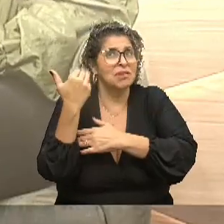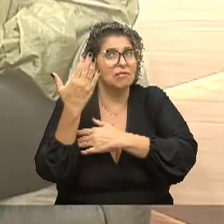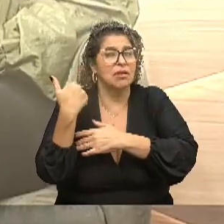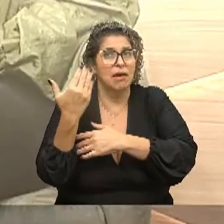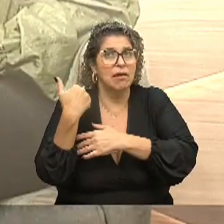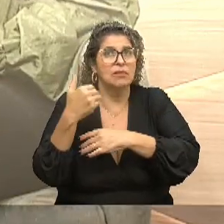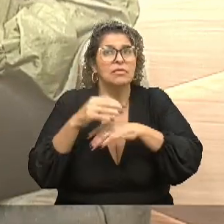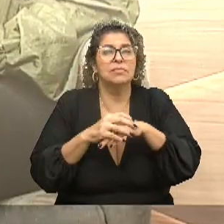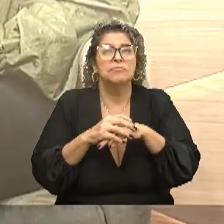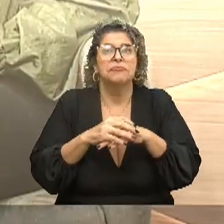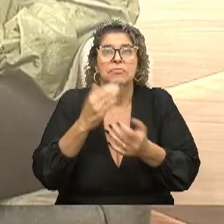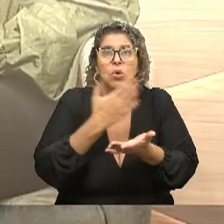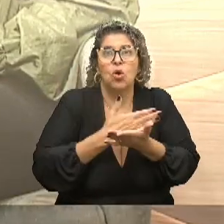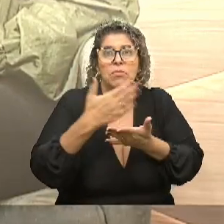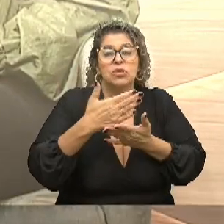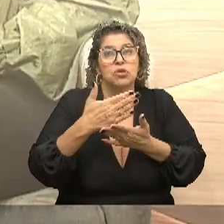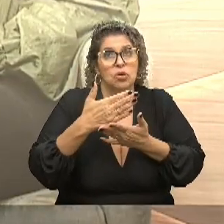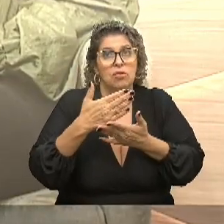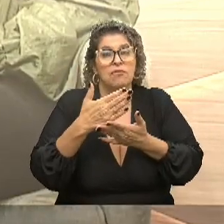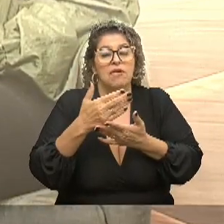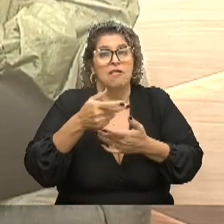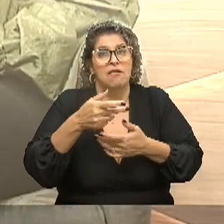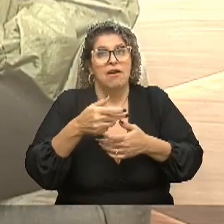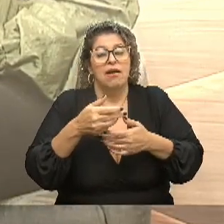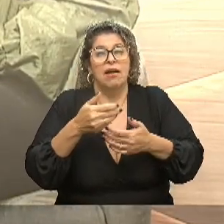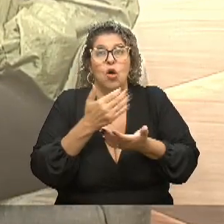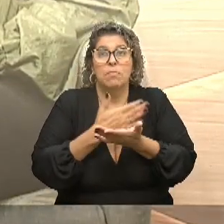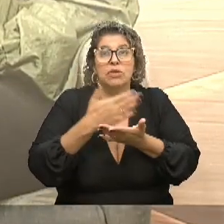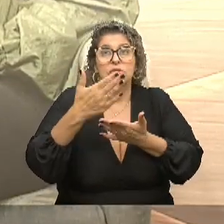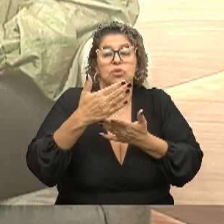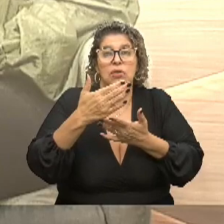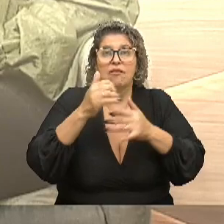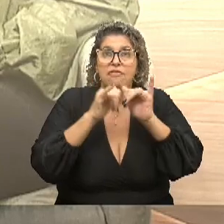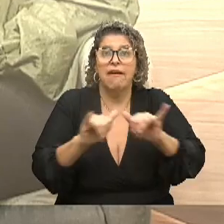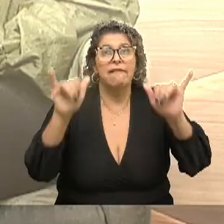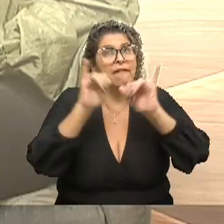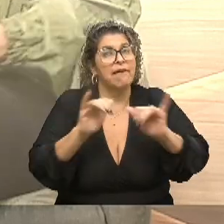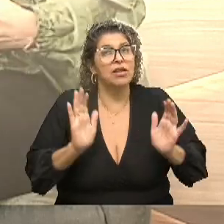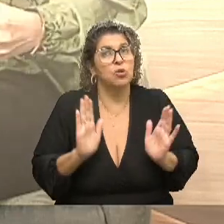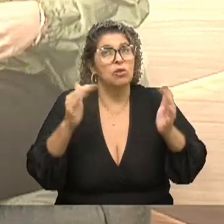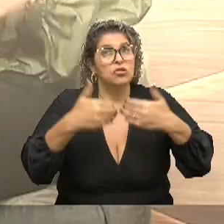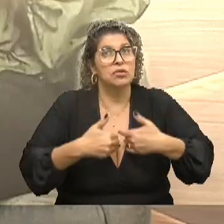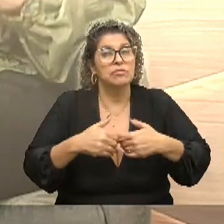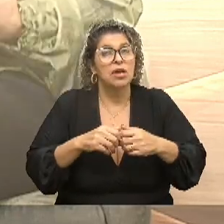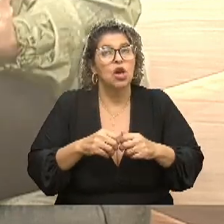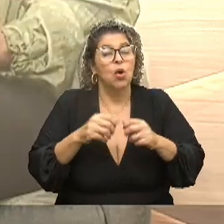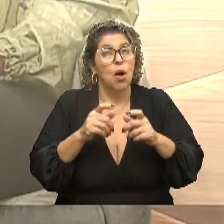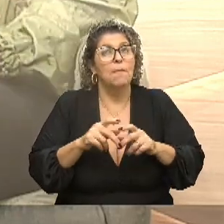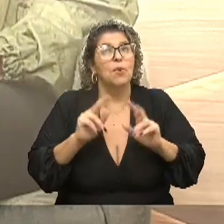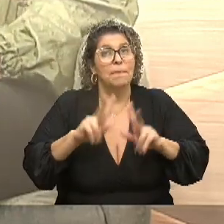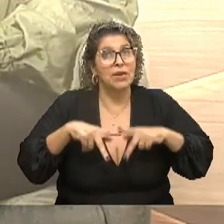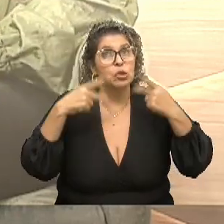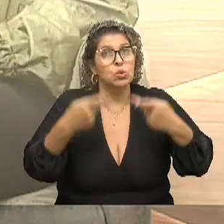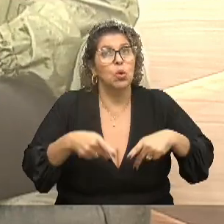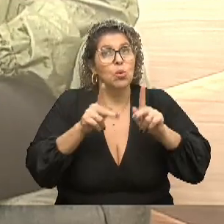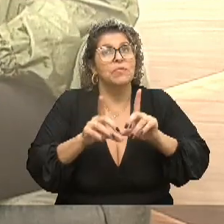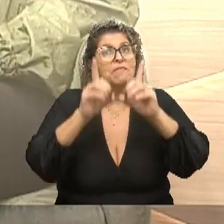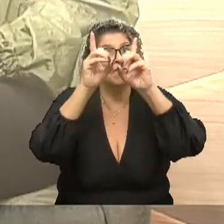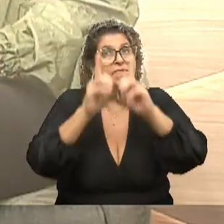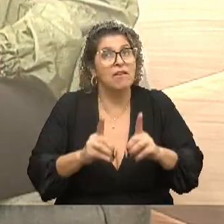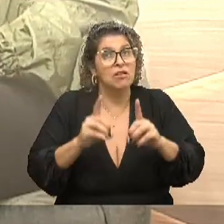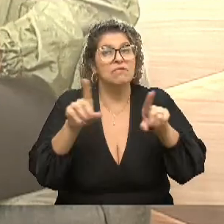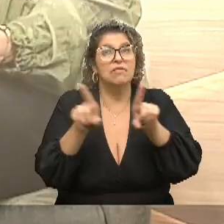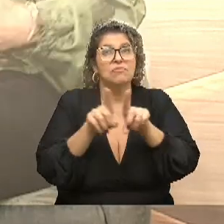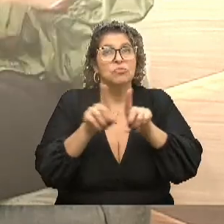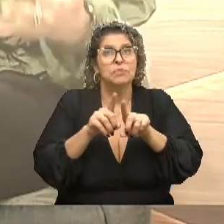Piana, se começou a falar do autista como pessoa com deficiência. Então, aí vieram as garantias legais. A